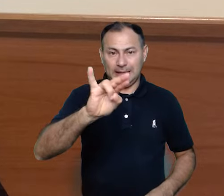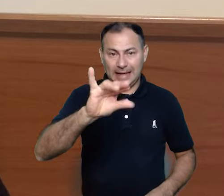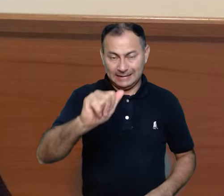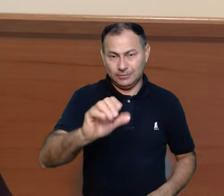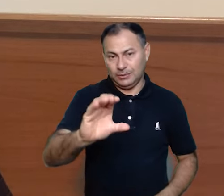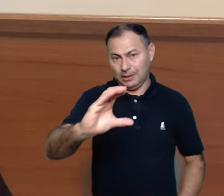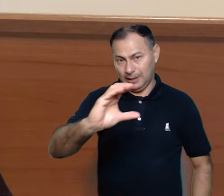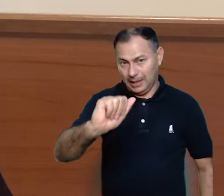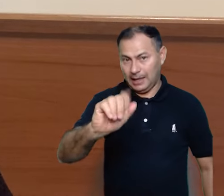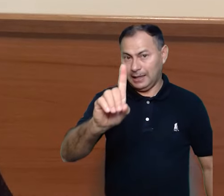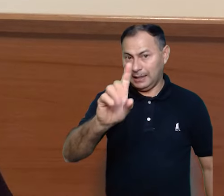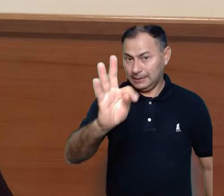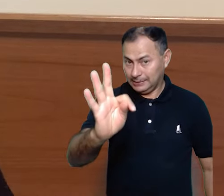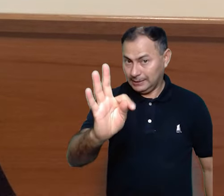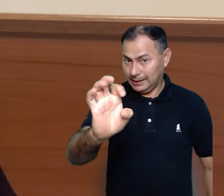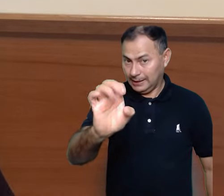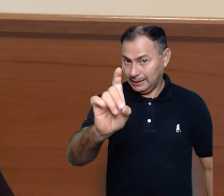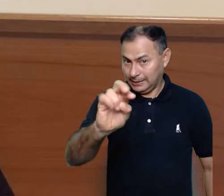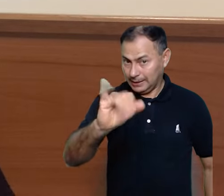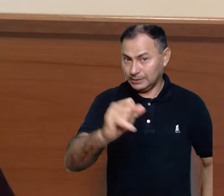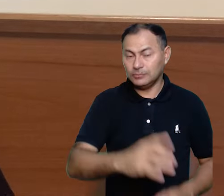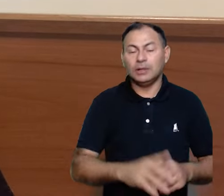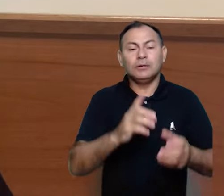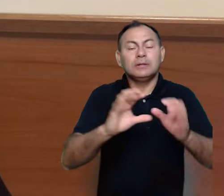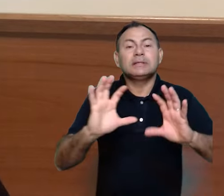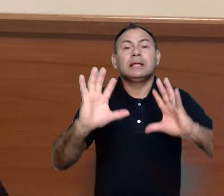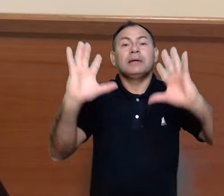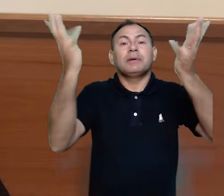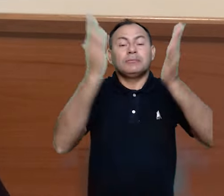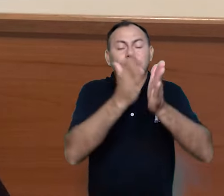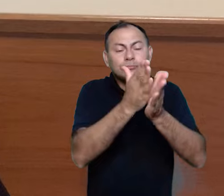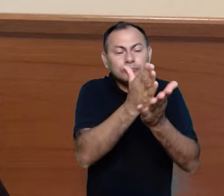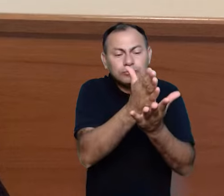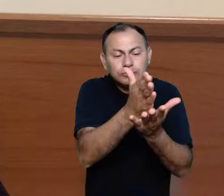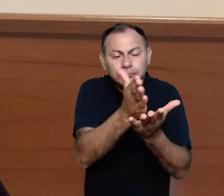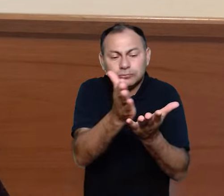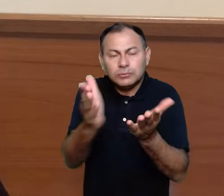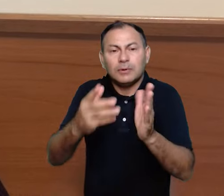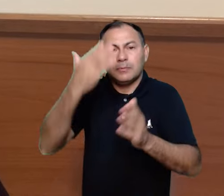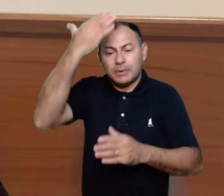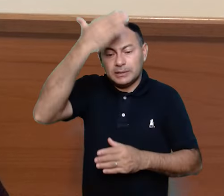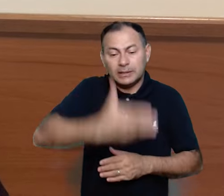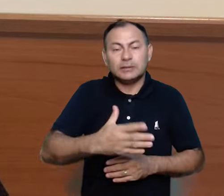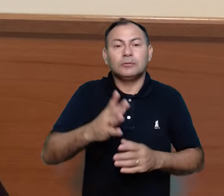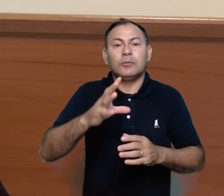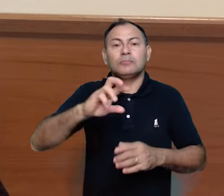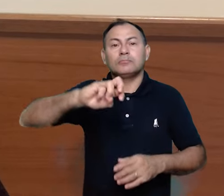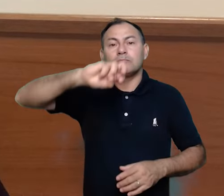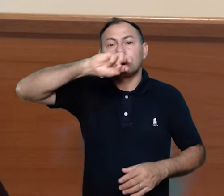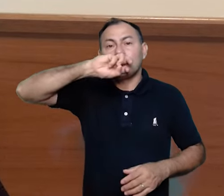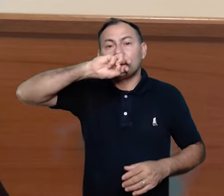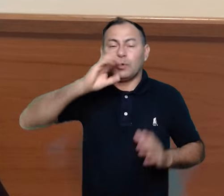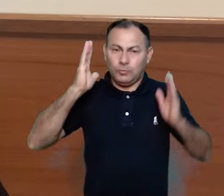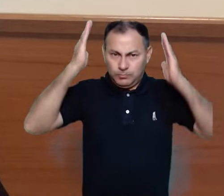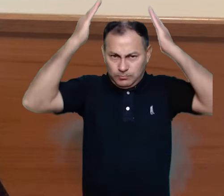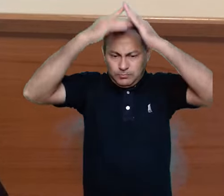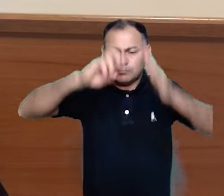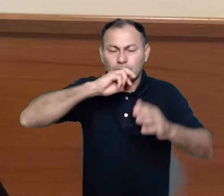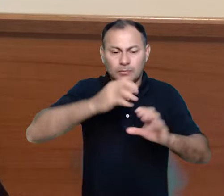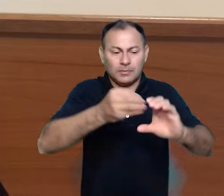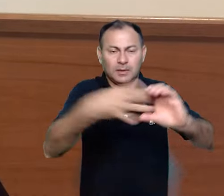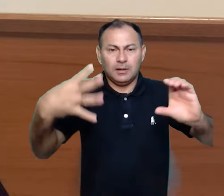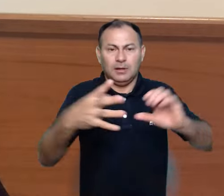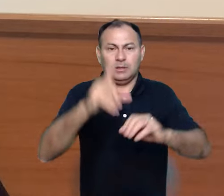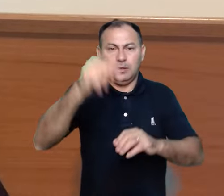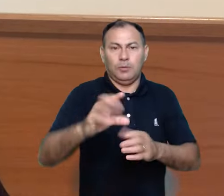cuja celebração girava a torno à presença do bispo, era caracterizado